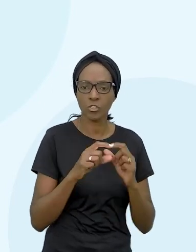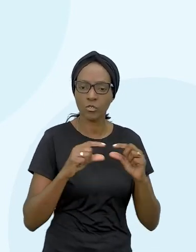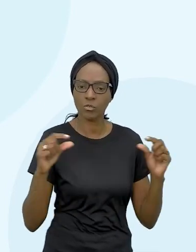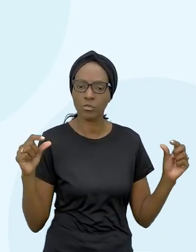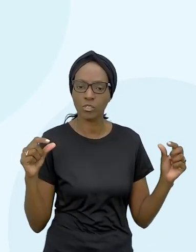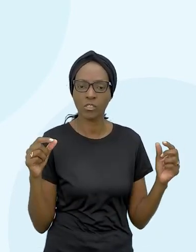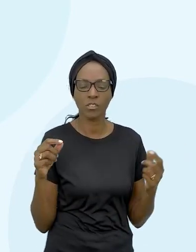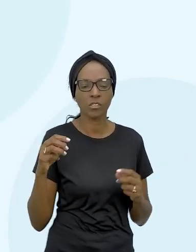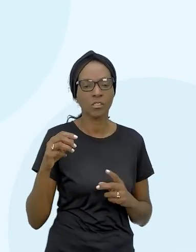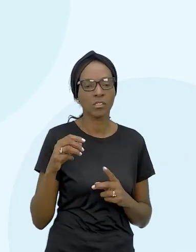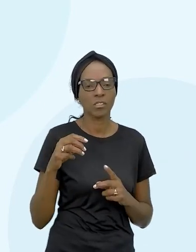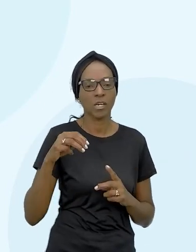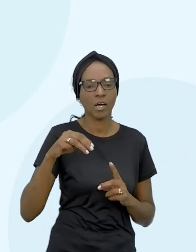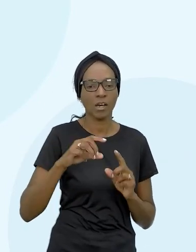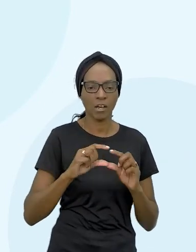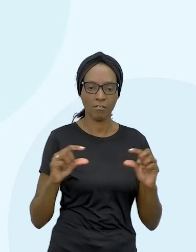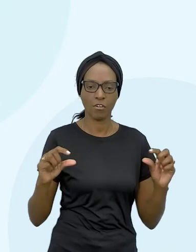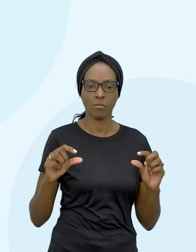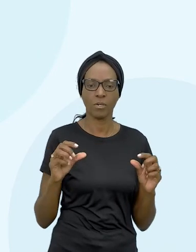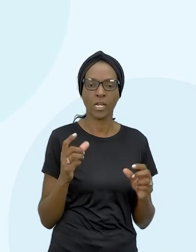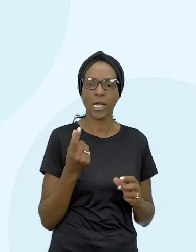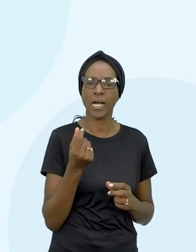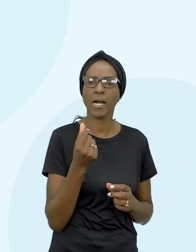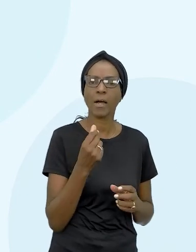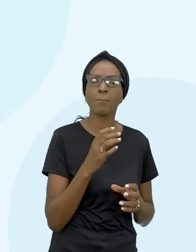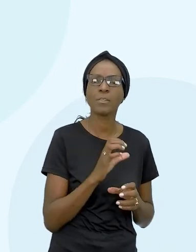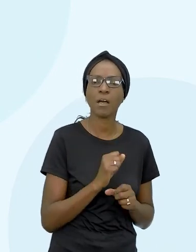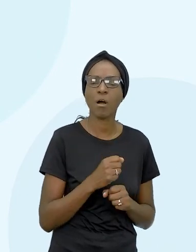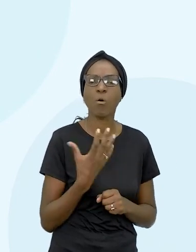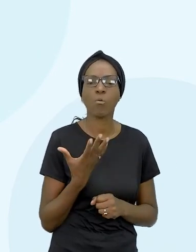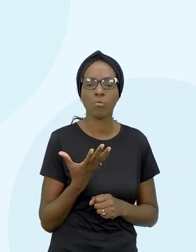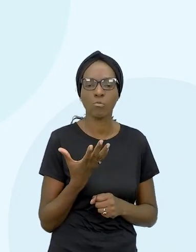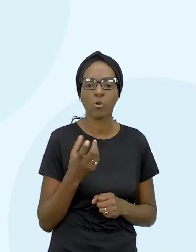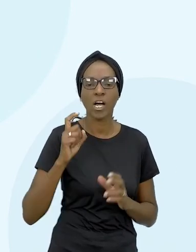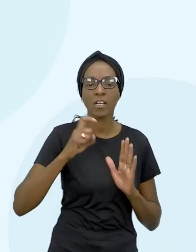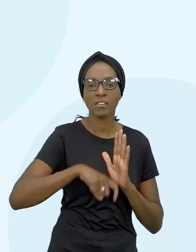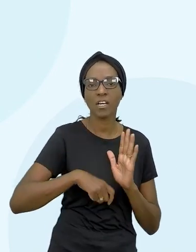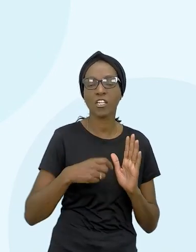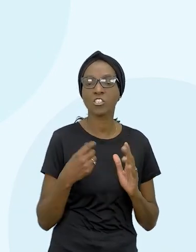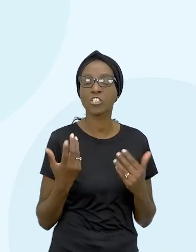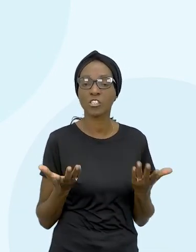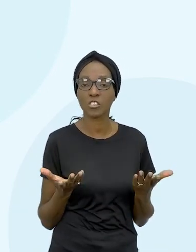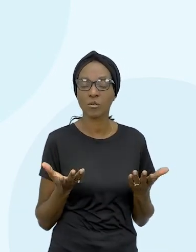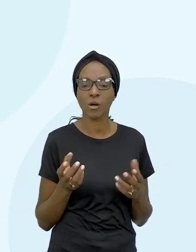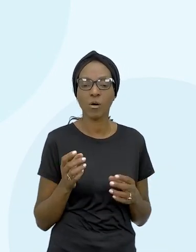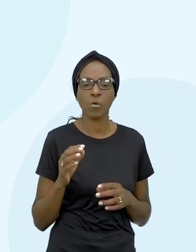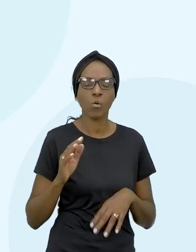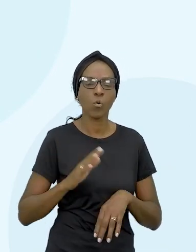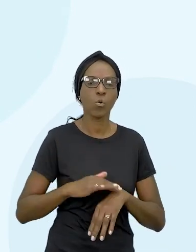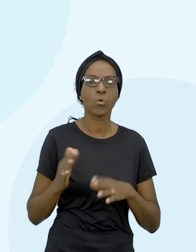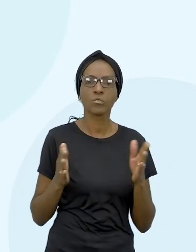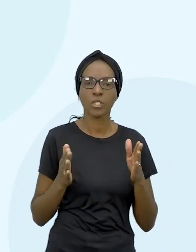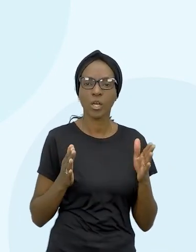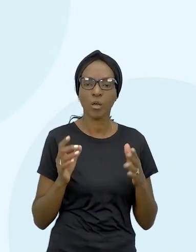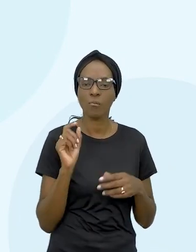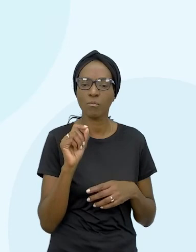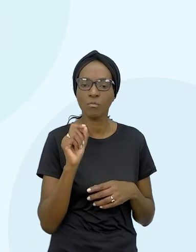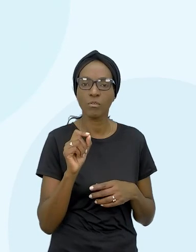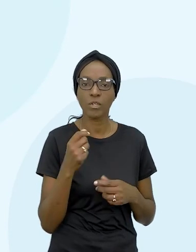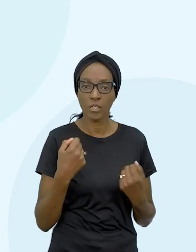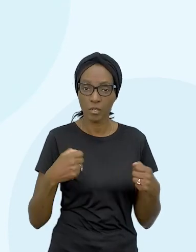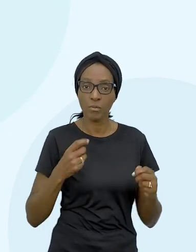capital qual que é a taxa qual que é o tempo né então a gente precisa achar aqui o que é o tempo